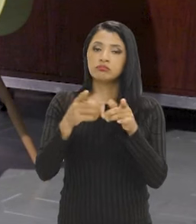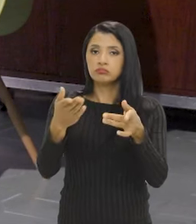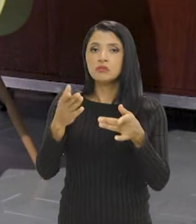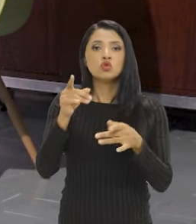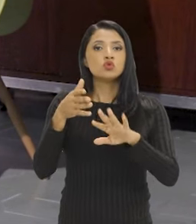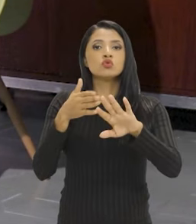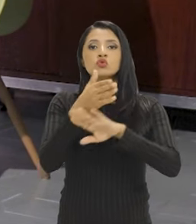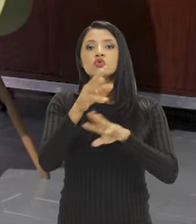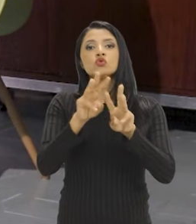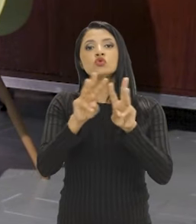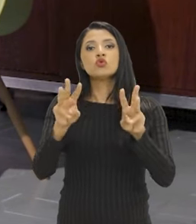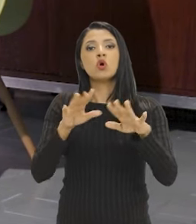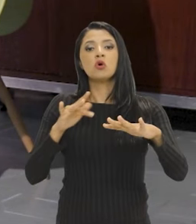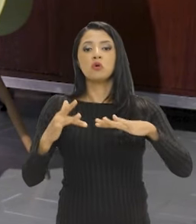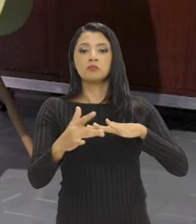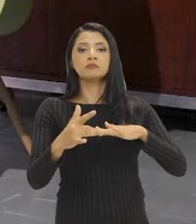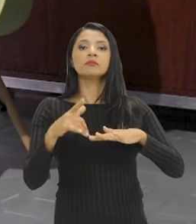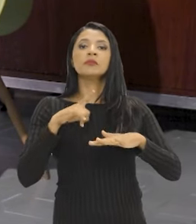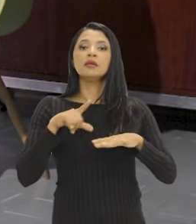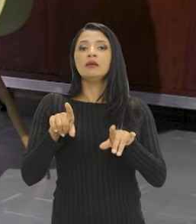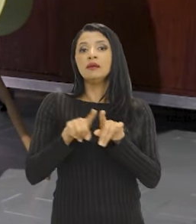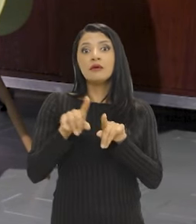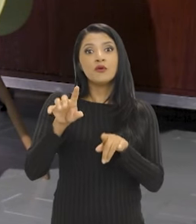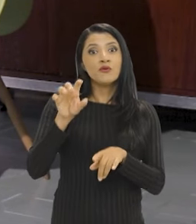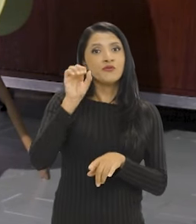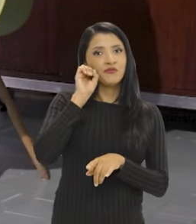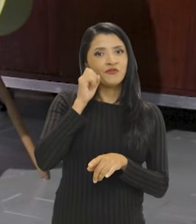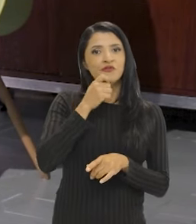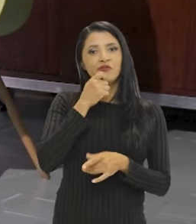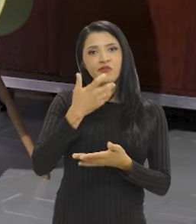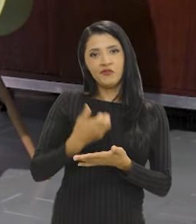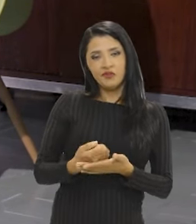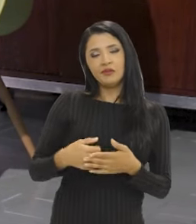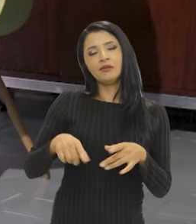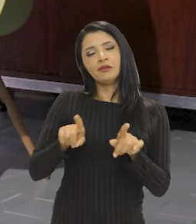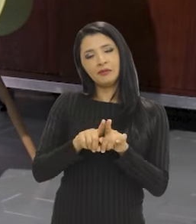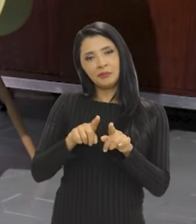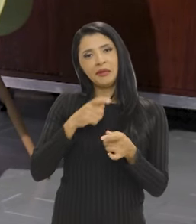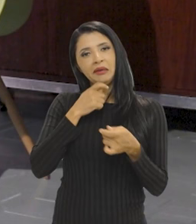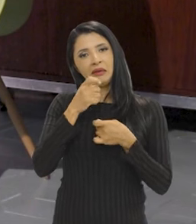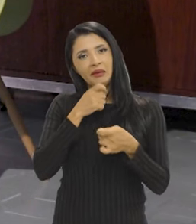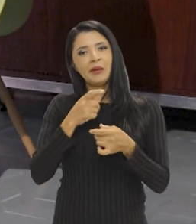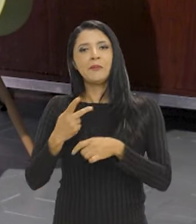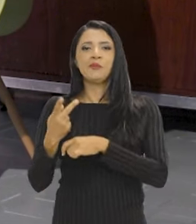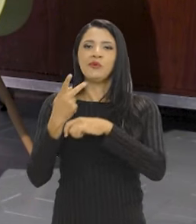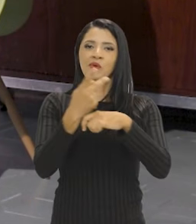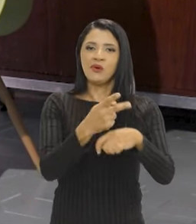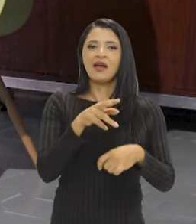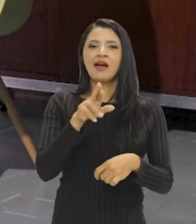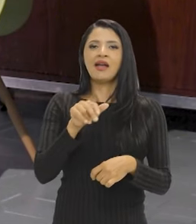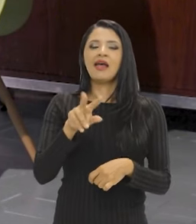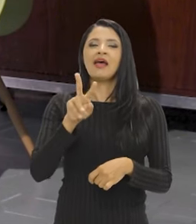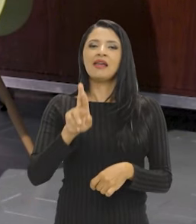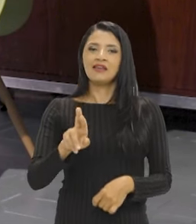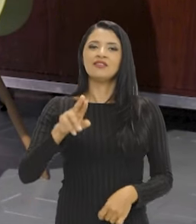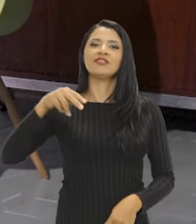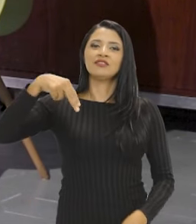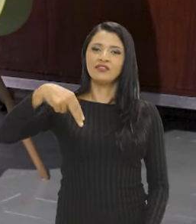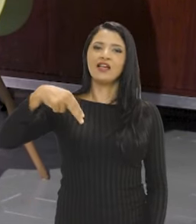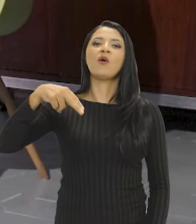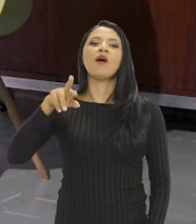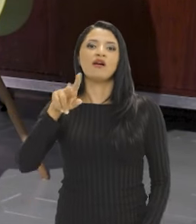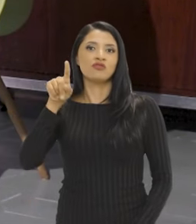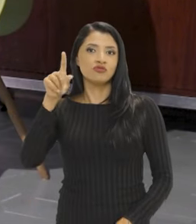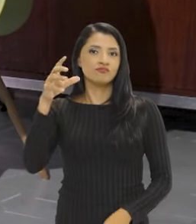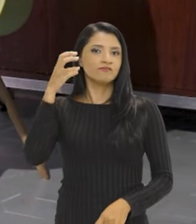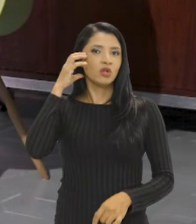entrevistas, basta acessar as nossas redes sociais e para ouvir também o áudio dessa entrevista, procurar a Rede Nacional de